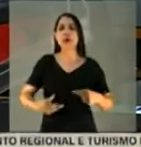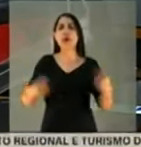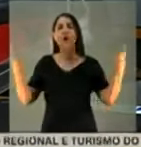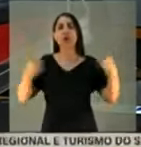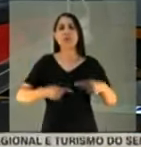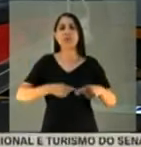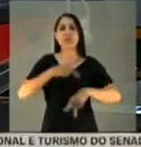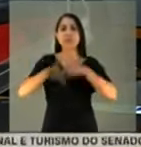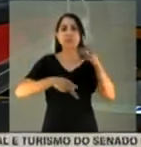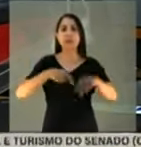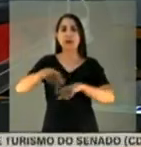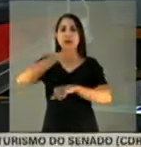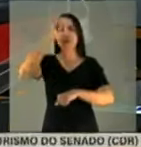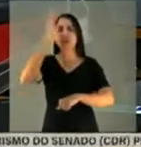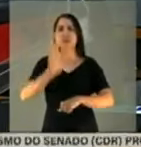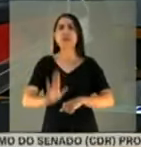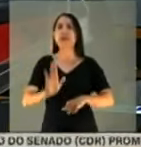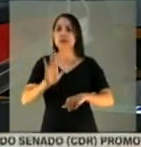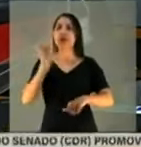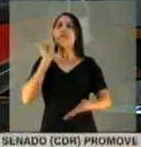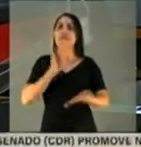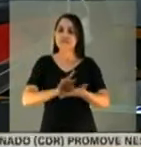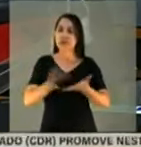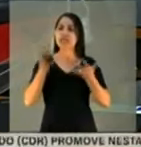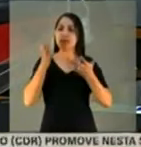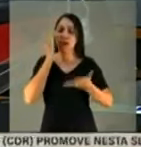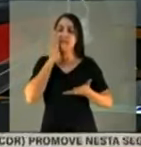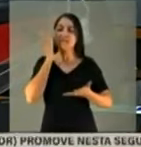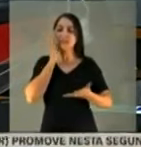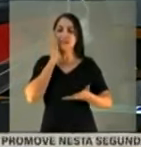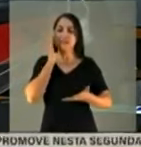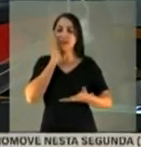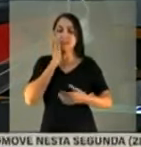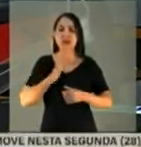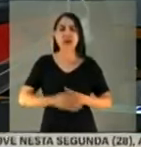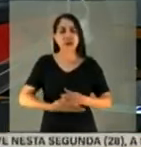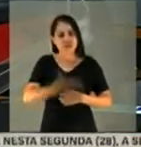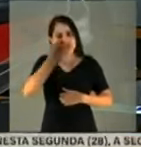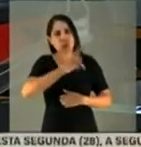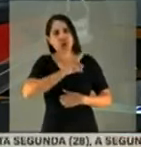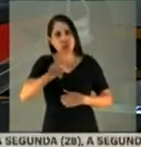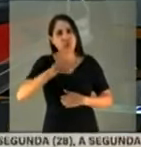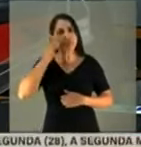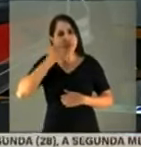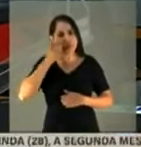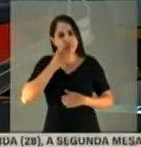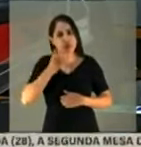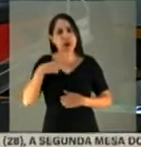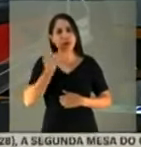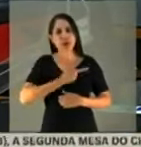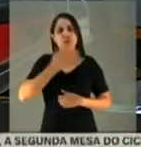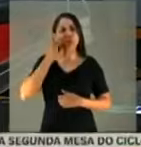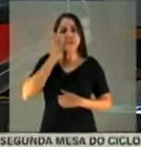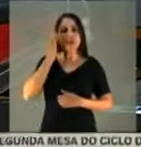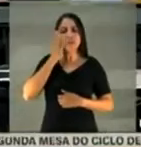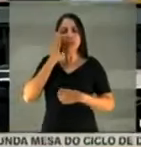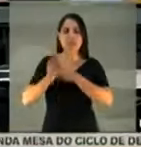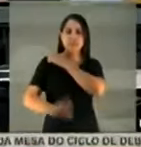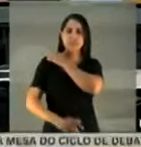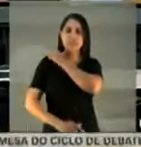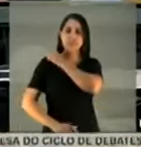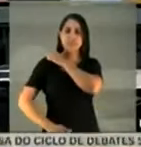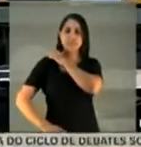de brasileiros que querem saber a verdade e buscar a verdade dos fatos. Pode falar o nome, deputado, porque nós já sabemos. A senhora sabe que, se eu fizer